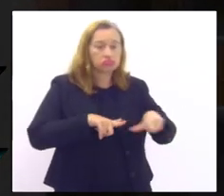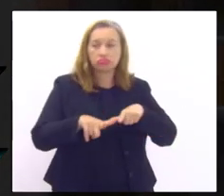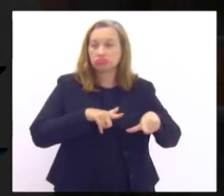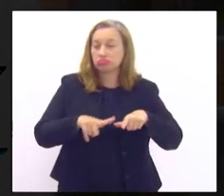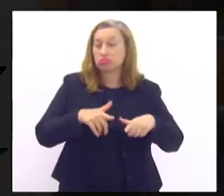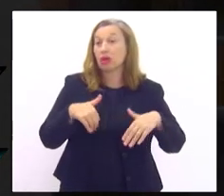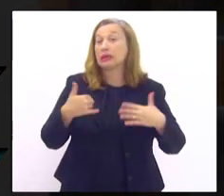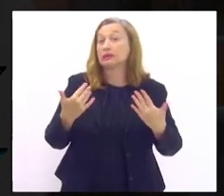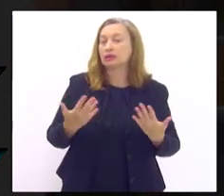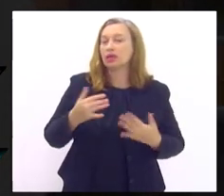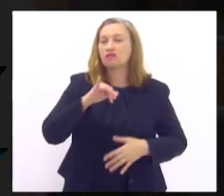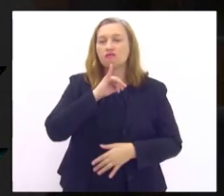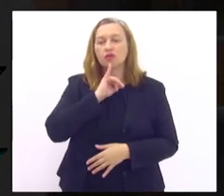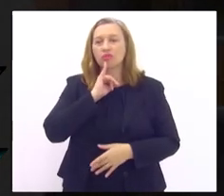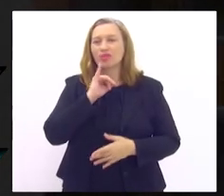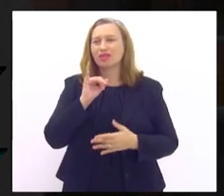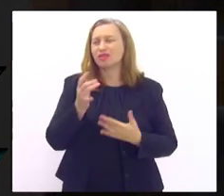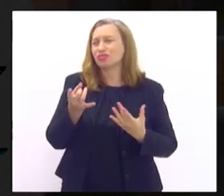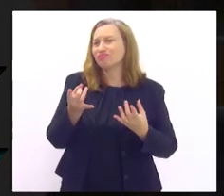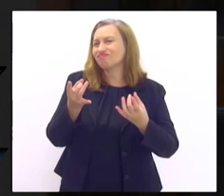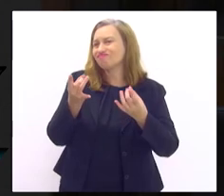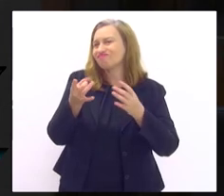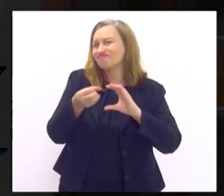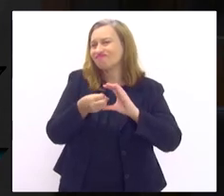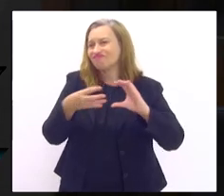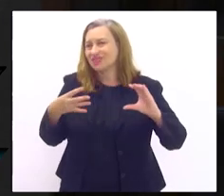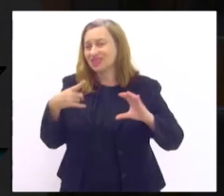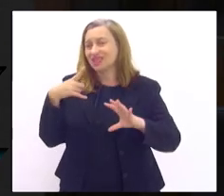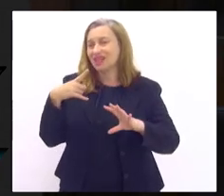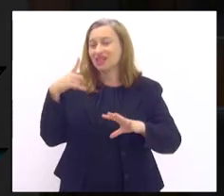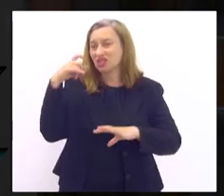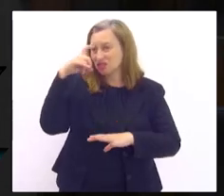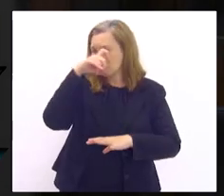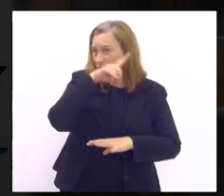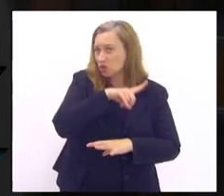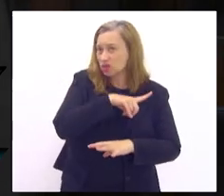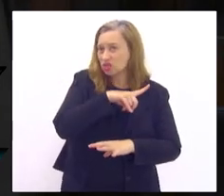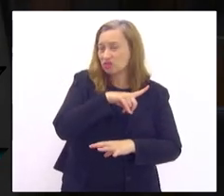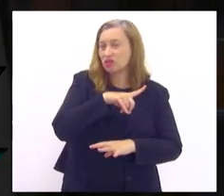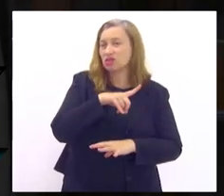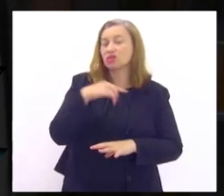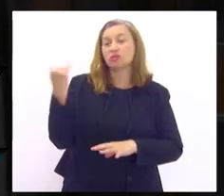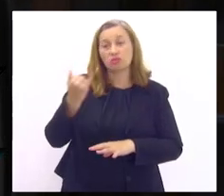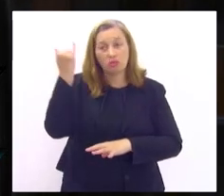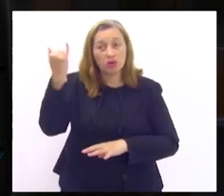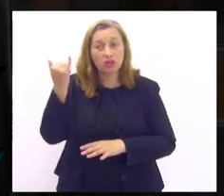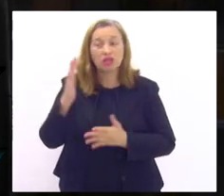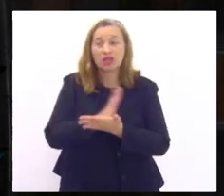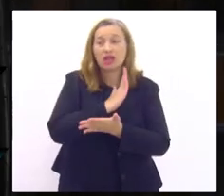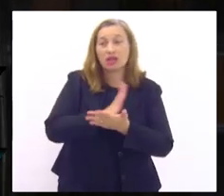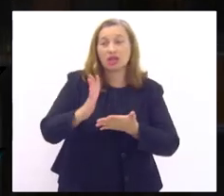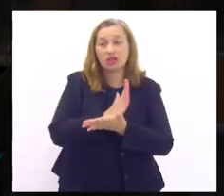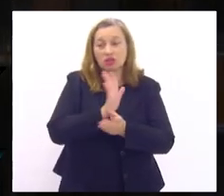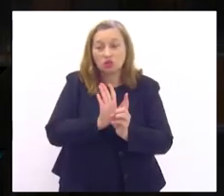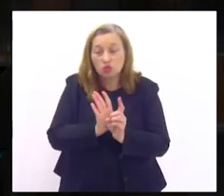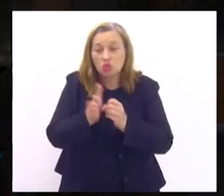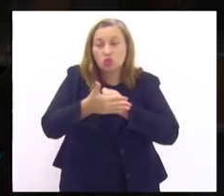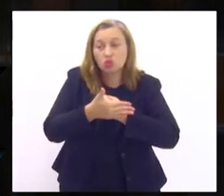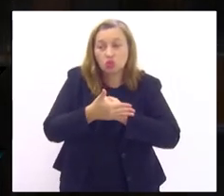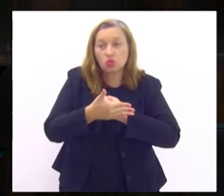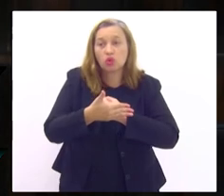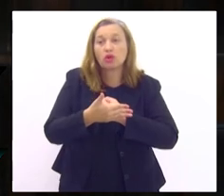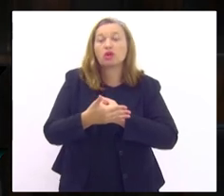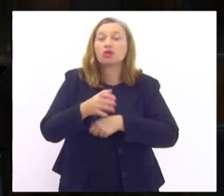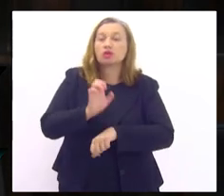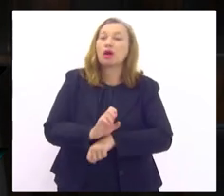e infelizmente são detalhes detalhes muito importantes que às vezes ficam escanteados aqui no estado mas que a gente está aqui